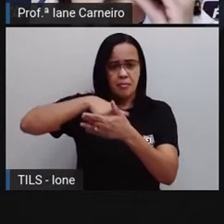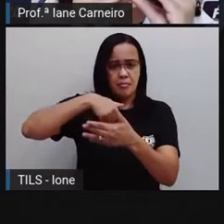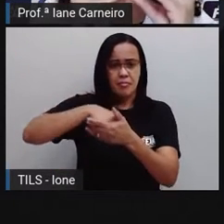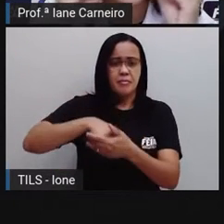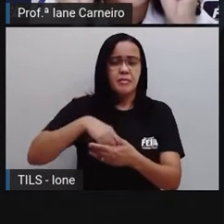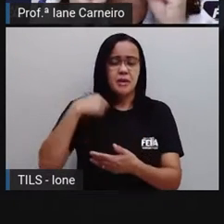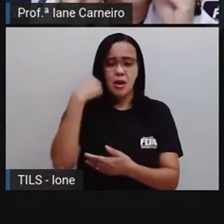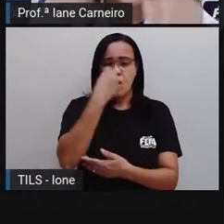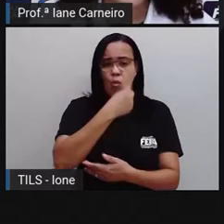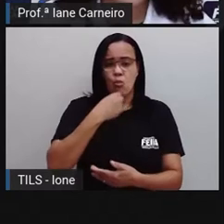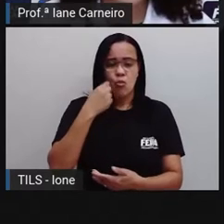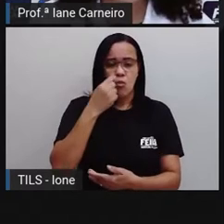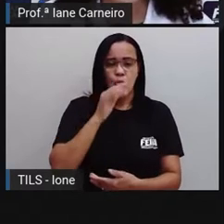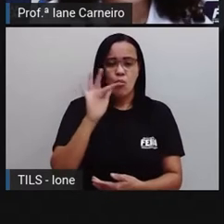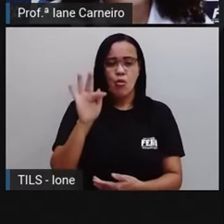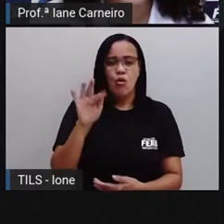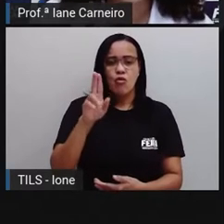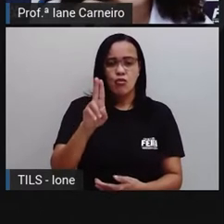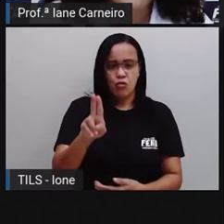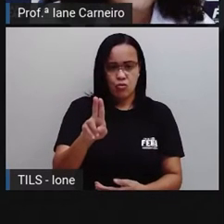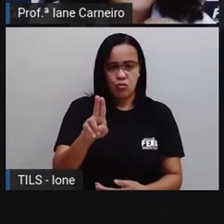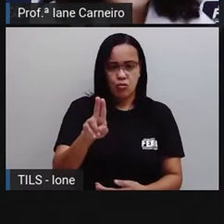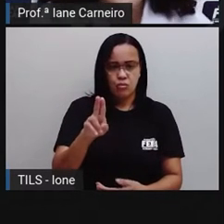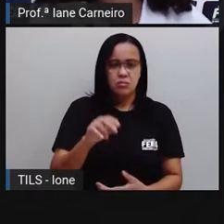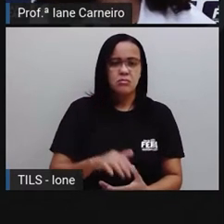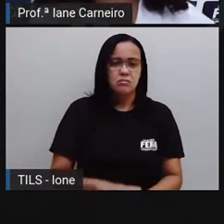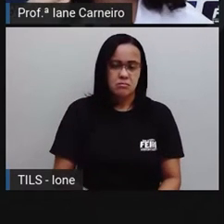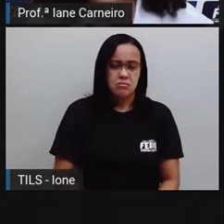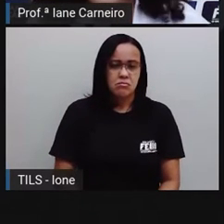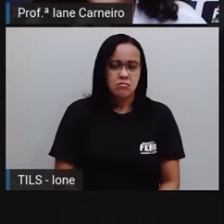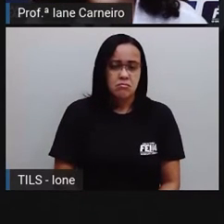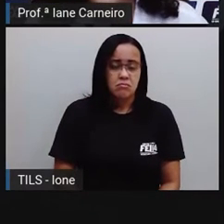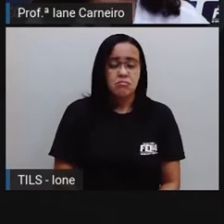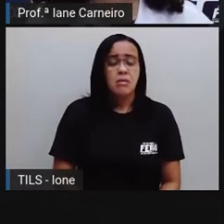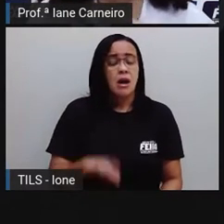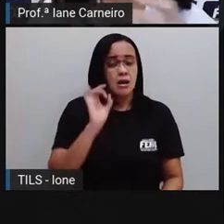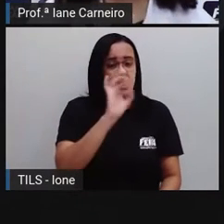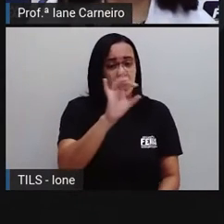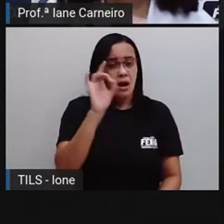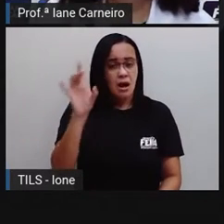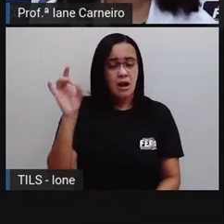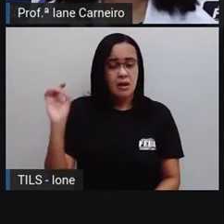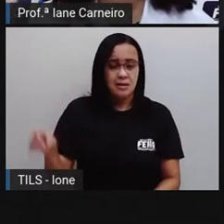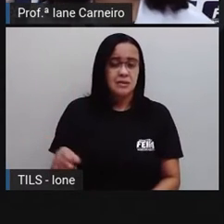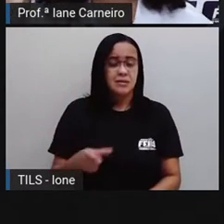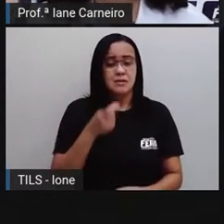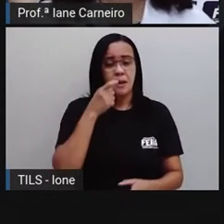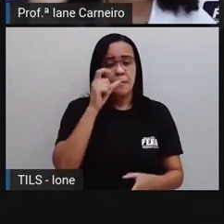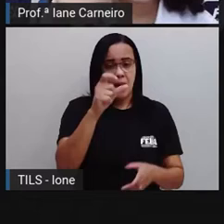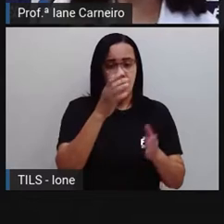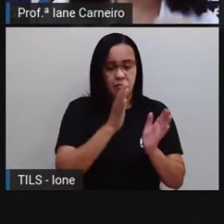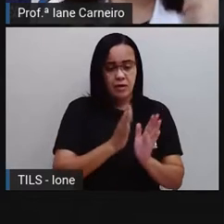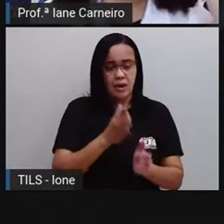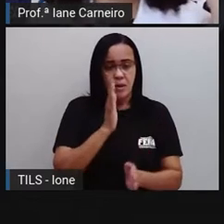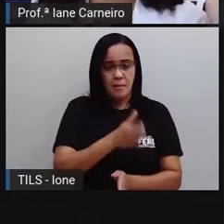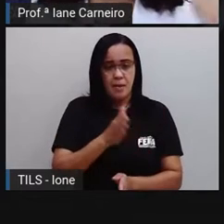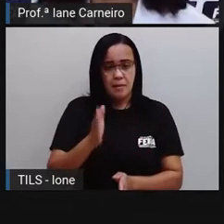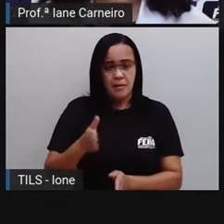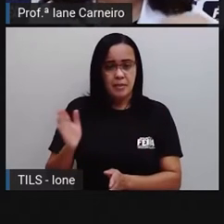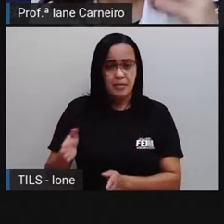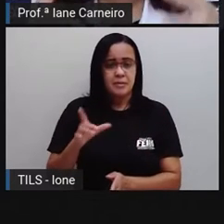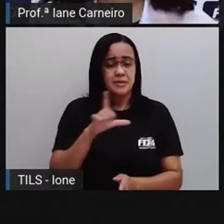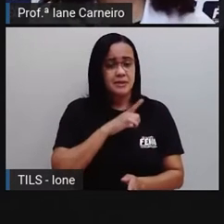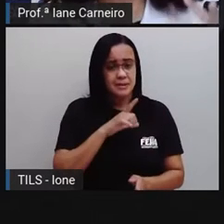fica mais apertadinha, né? Então percebam que cada sílaba, né? Cada junção aí da letra Fê com